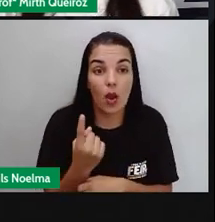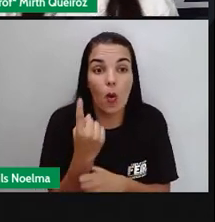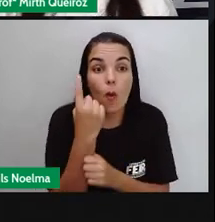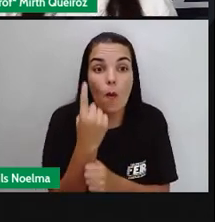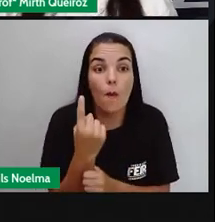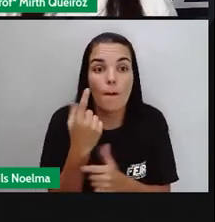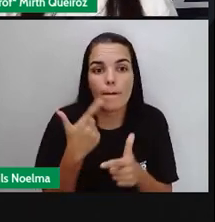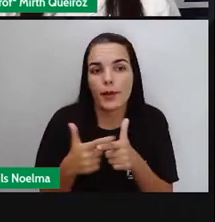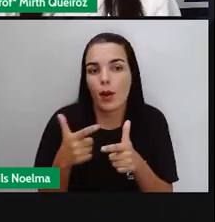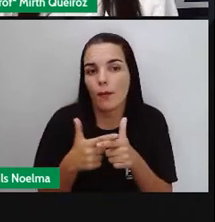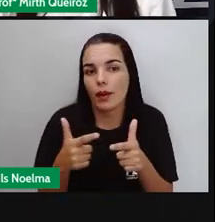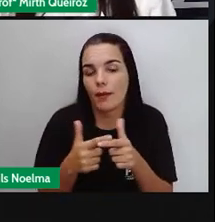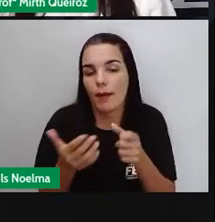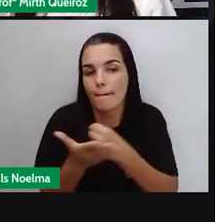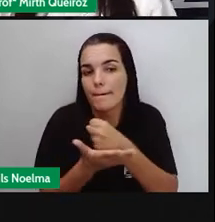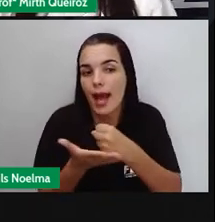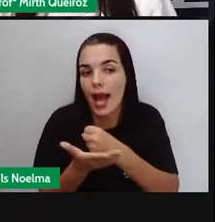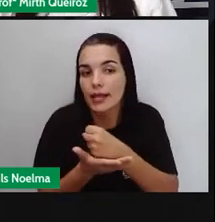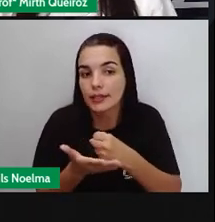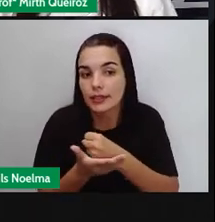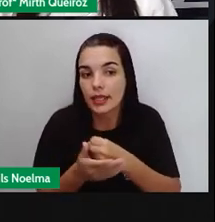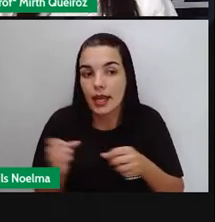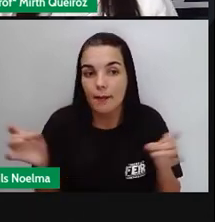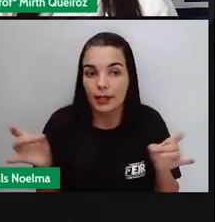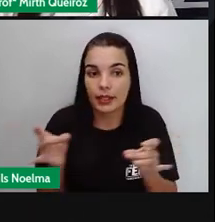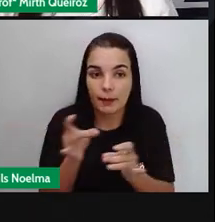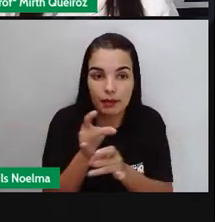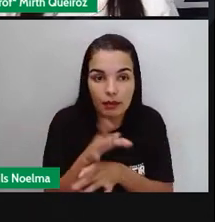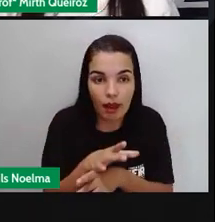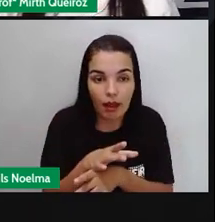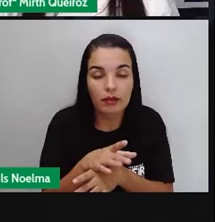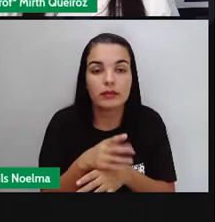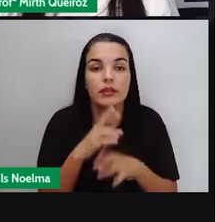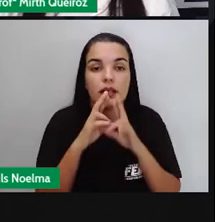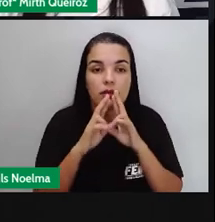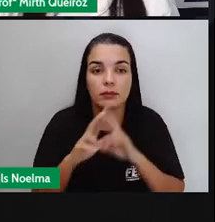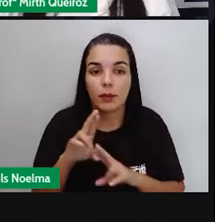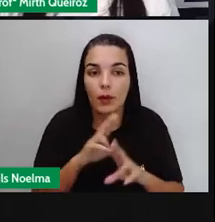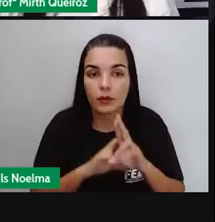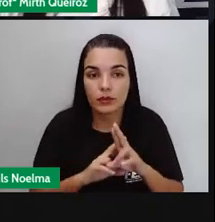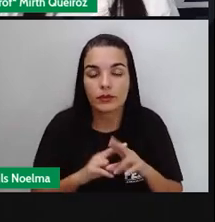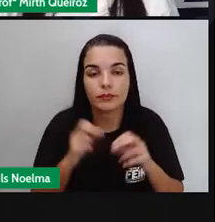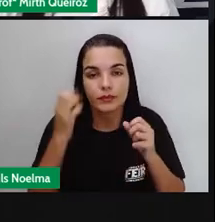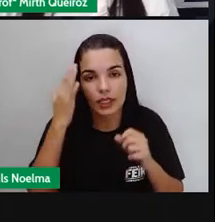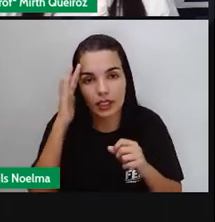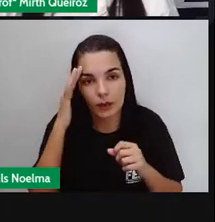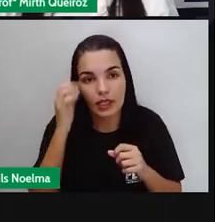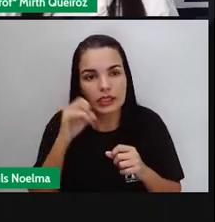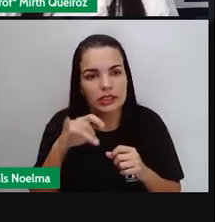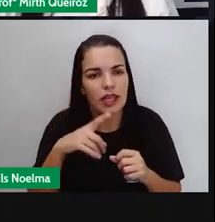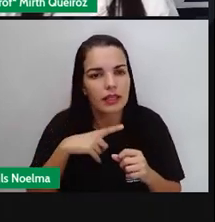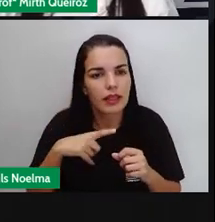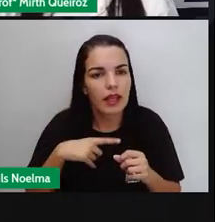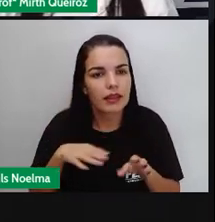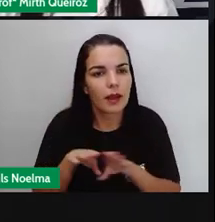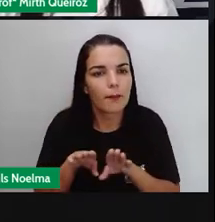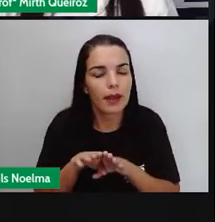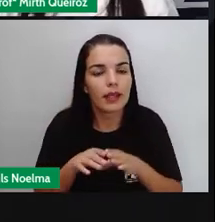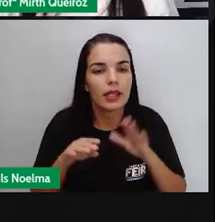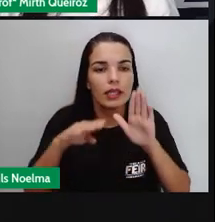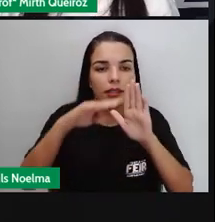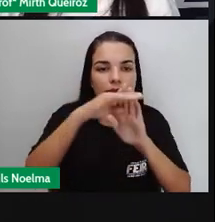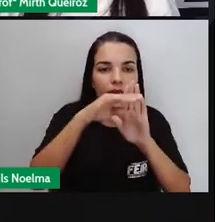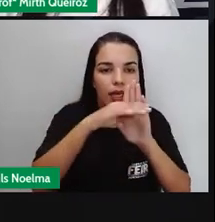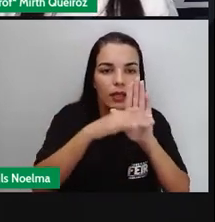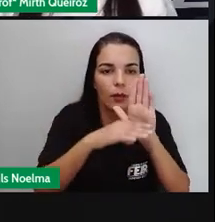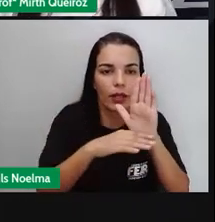conflito básico que deve ser solucionado. E observem também se há uma sequência de fatos enquadrados em